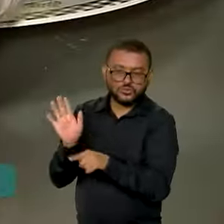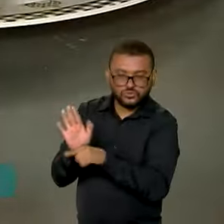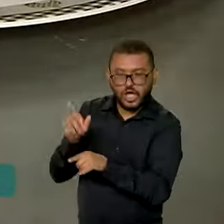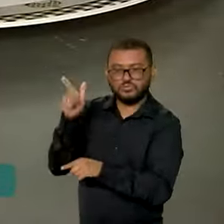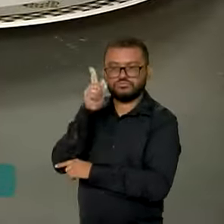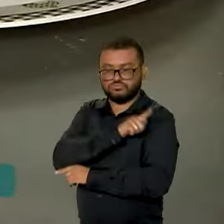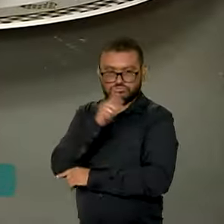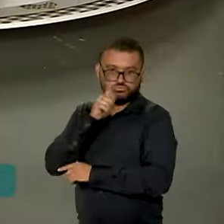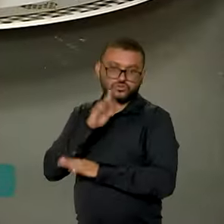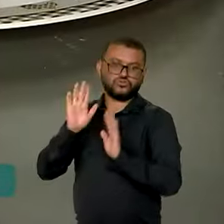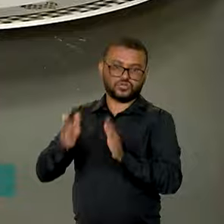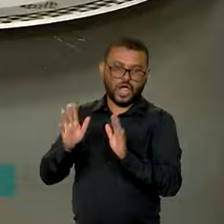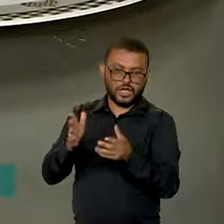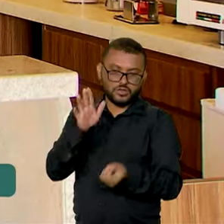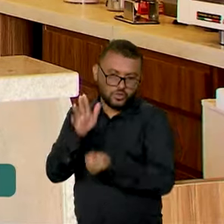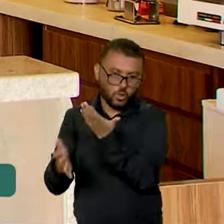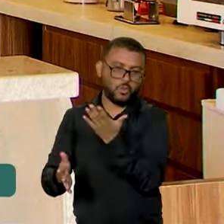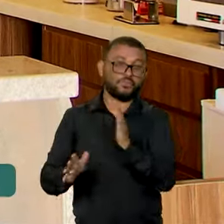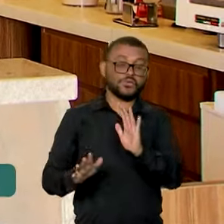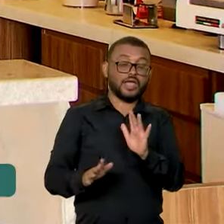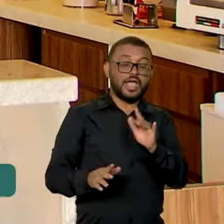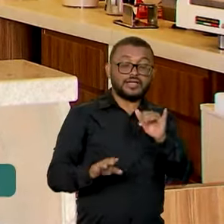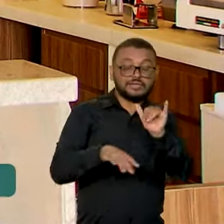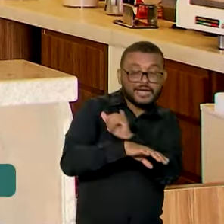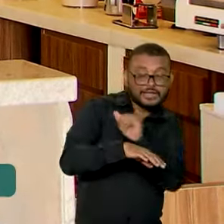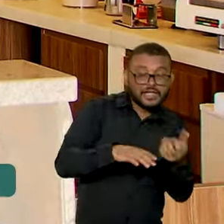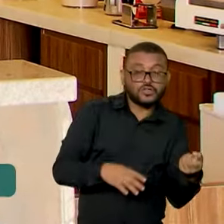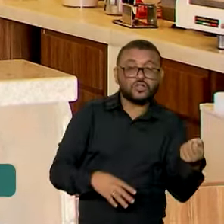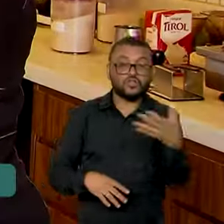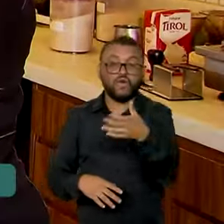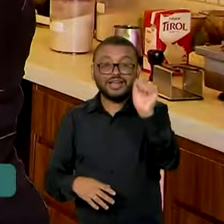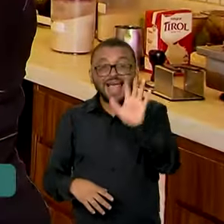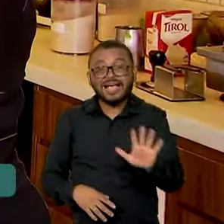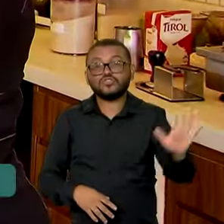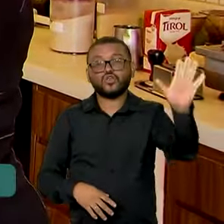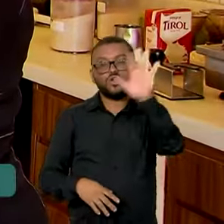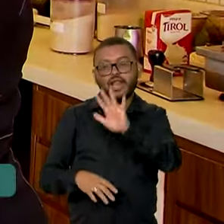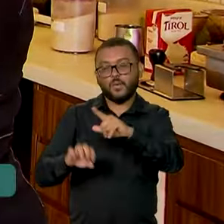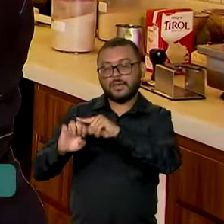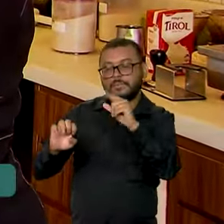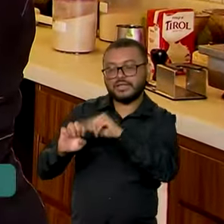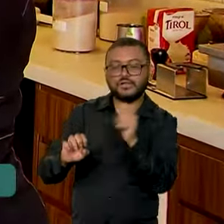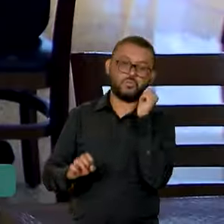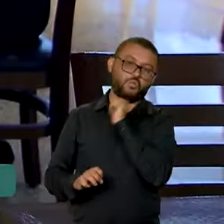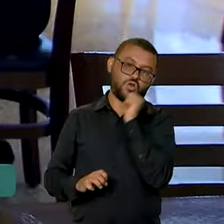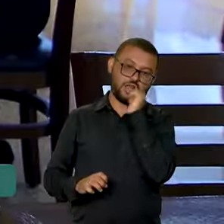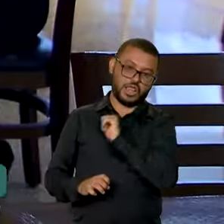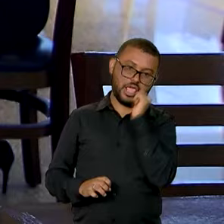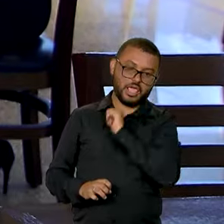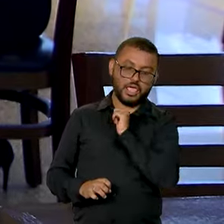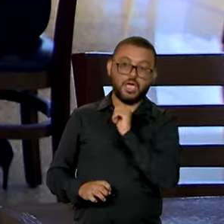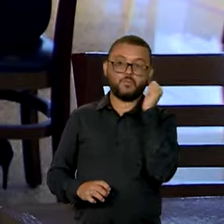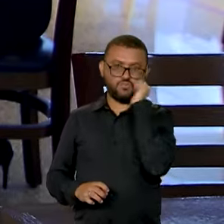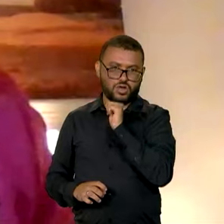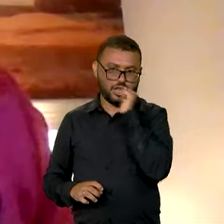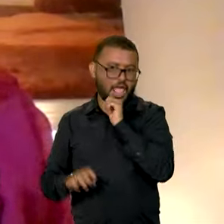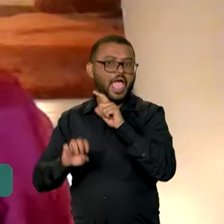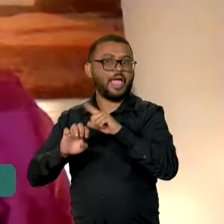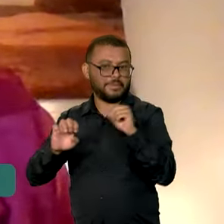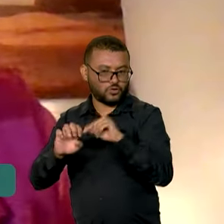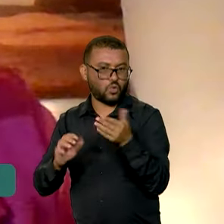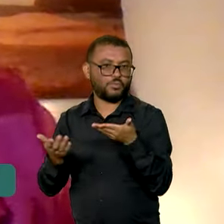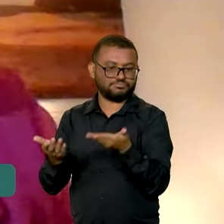pequeno porte. E também a Estratégia Nacional de Empreendedorismo Feminino Elas Empreendem.